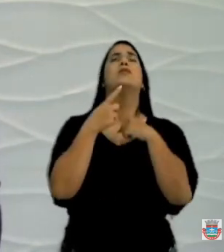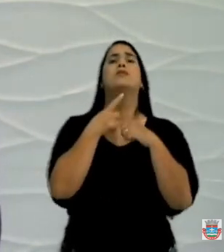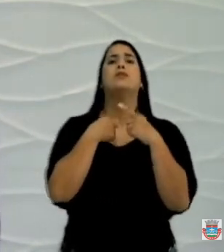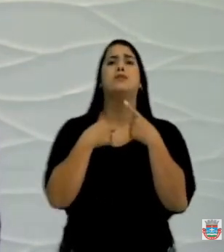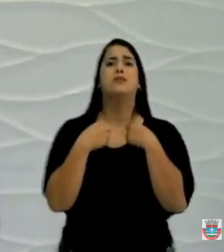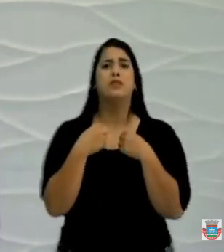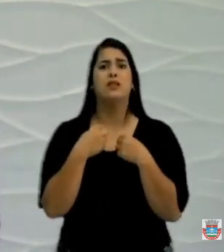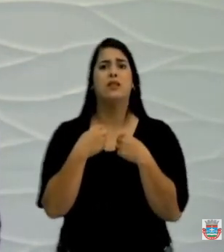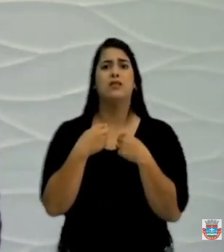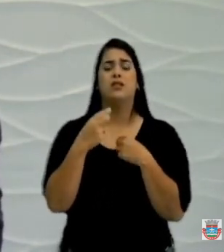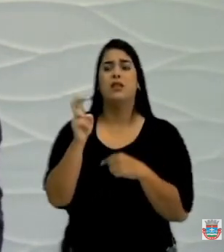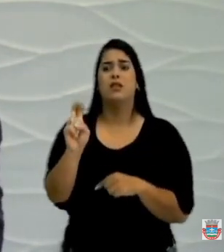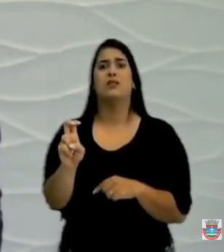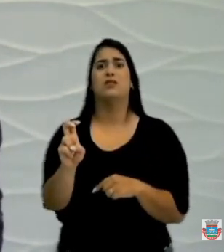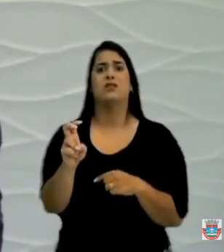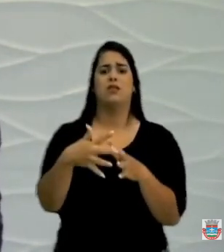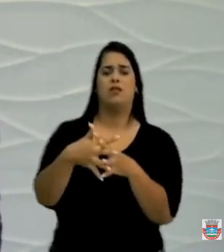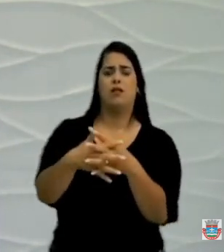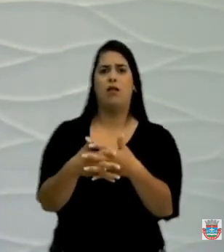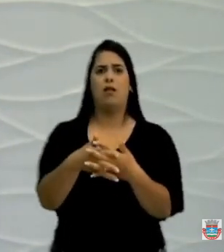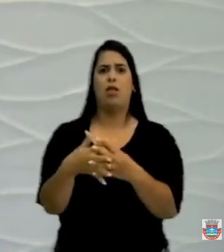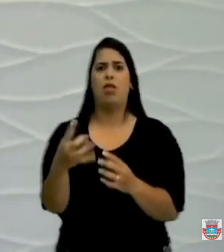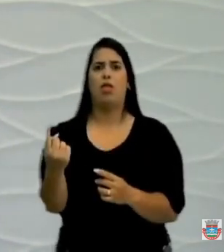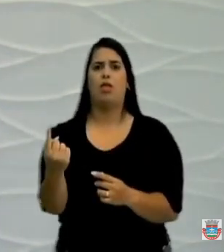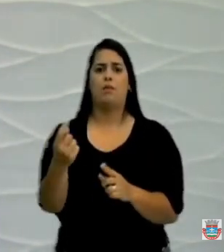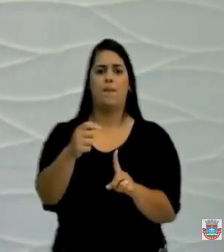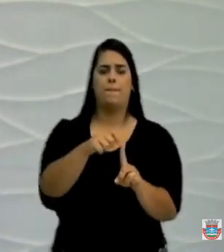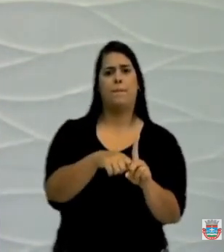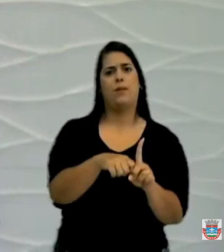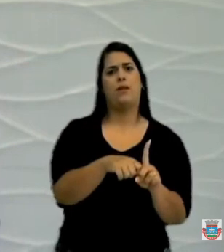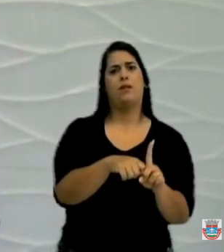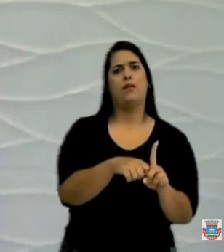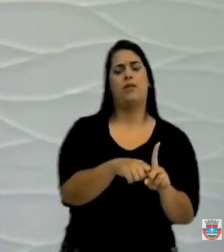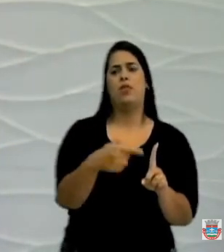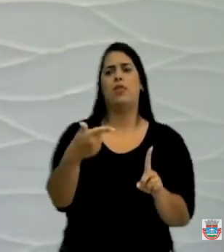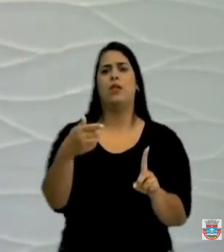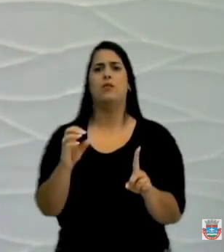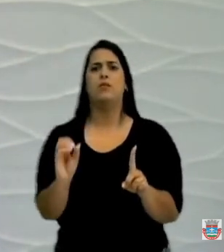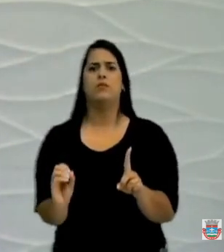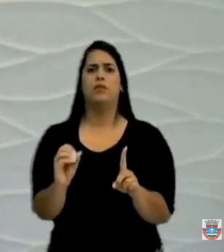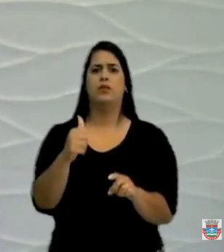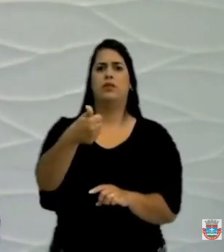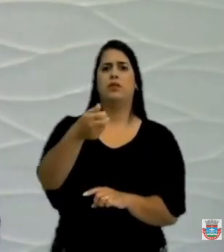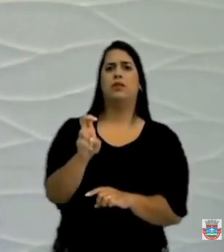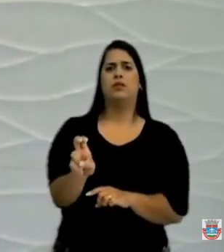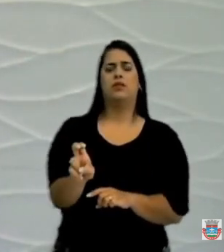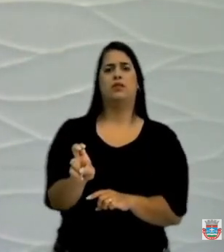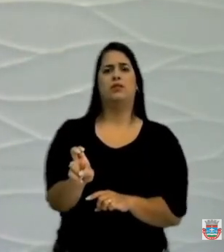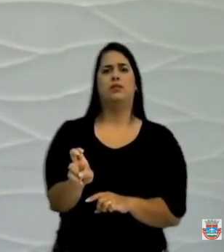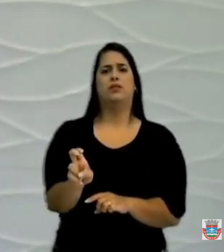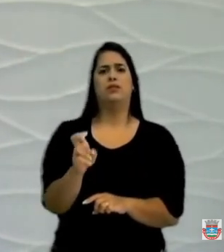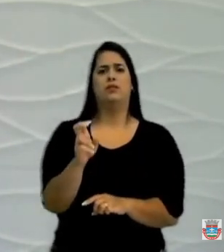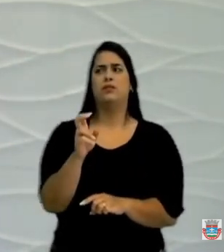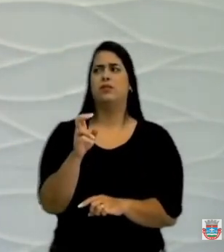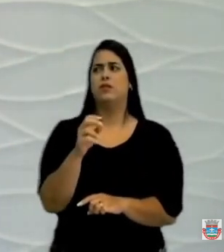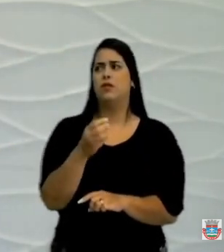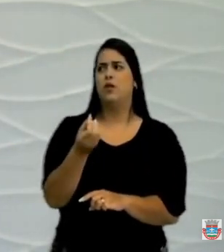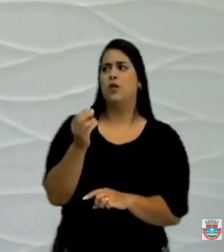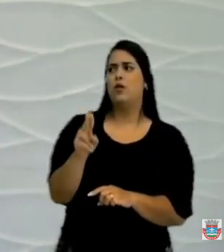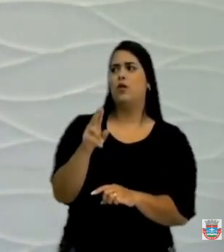ele recebe cinco carradas em um mês para colocar 20, fica mais 15 dentro? Ou eu estou mentindo?